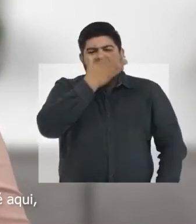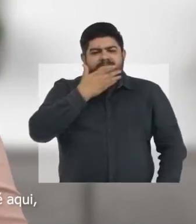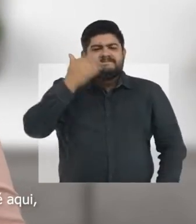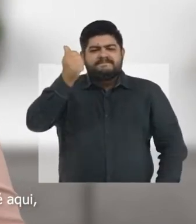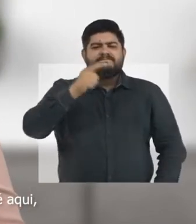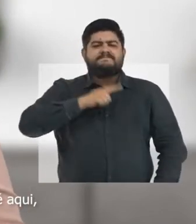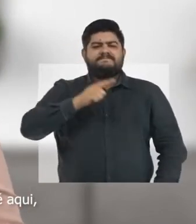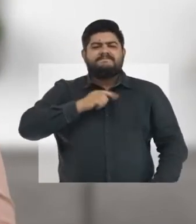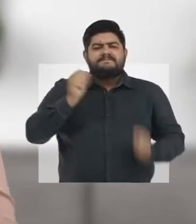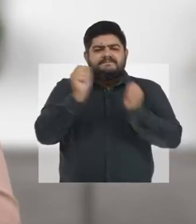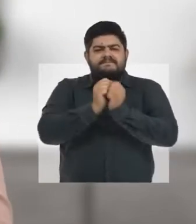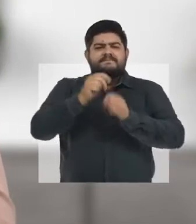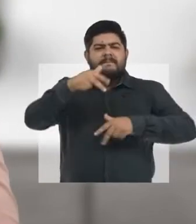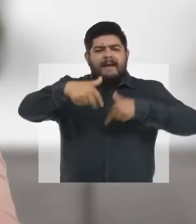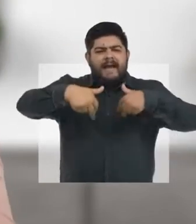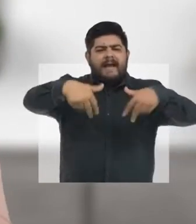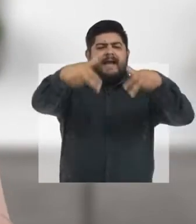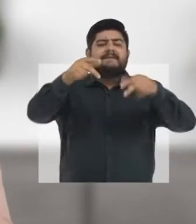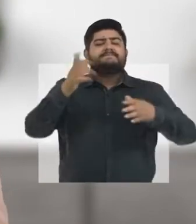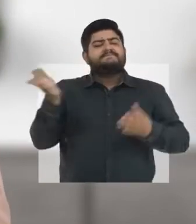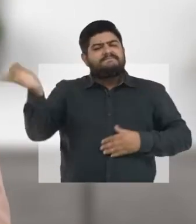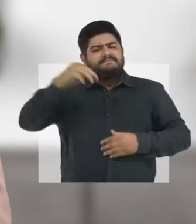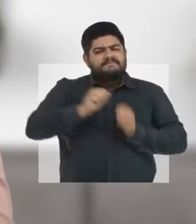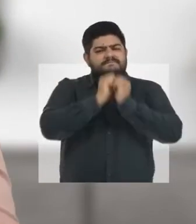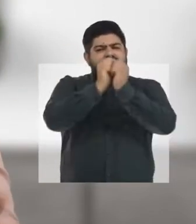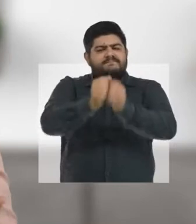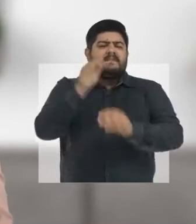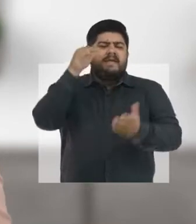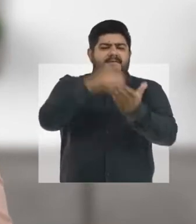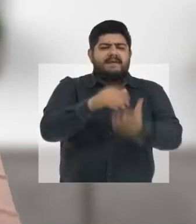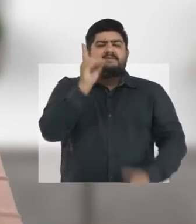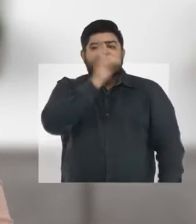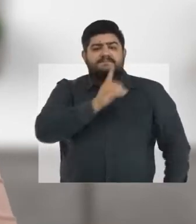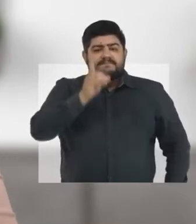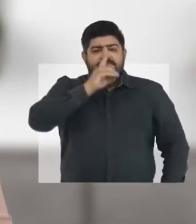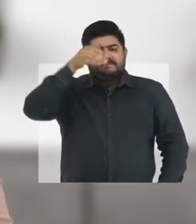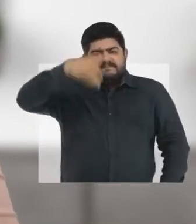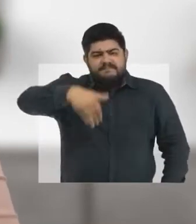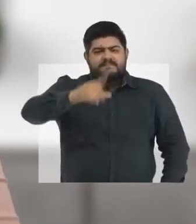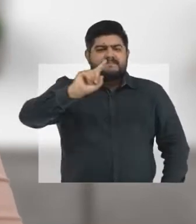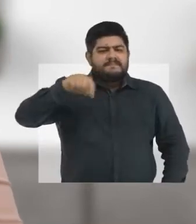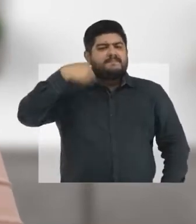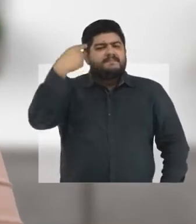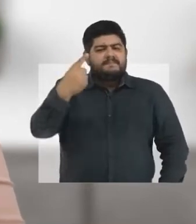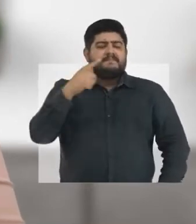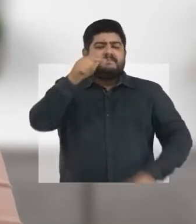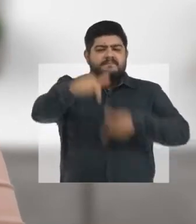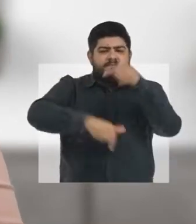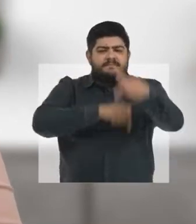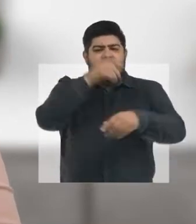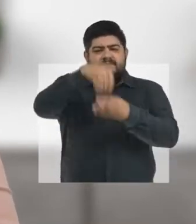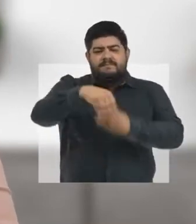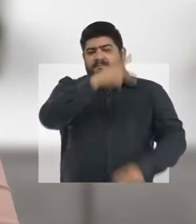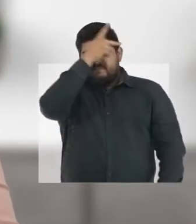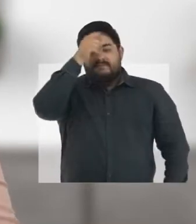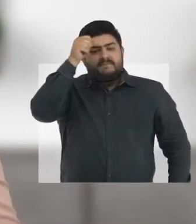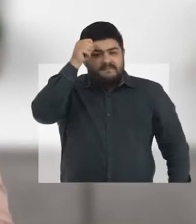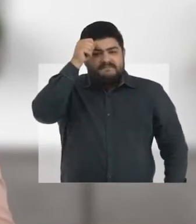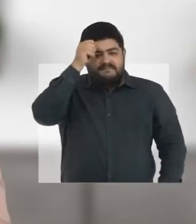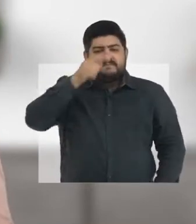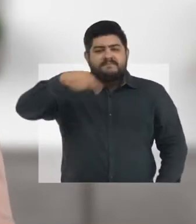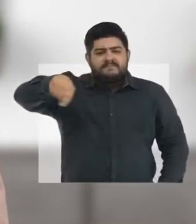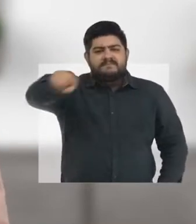caminhada até aqui. Vai continuar com a gente até domingo. E depois, durante todo o nosso trabalho na prefeitura,